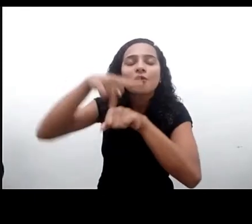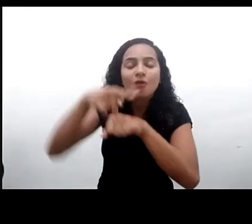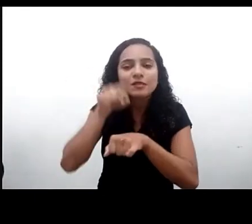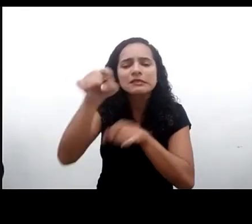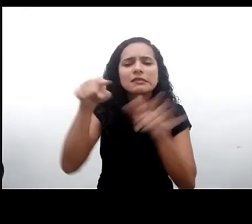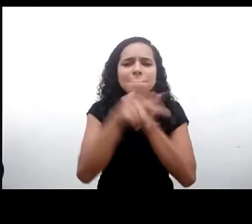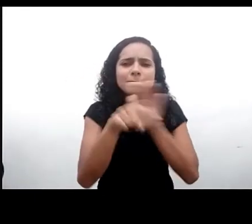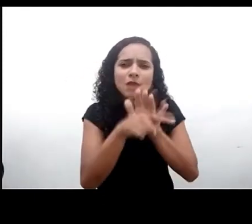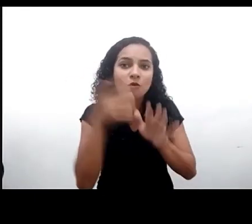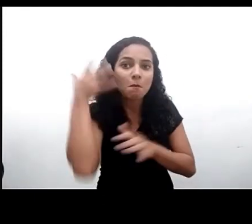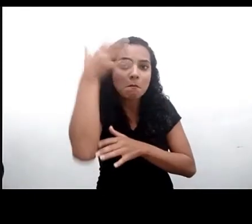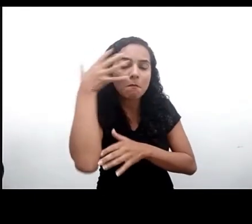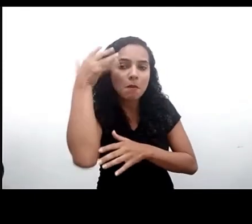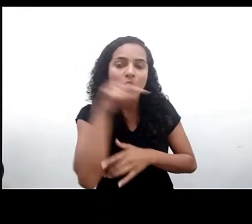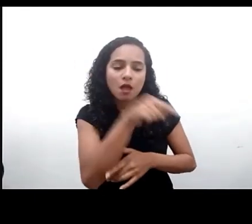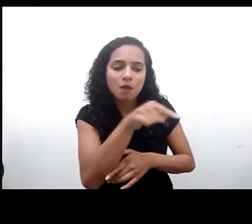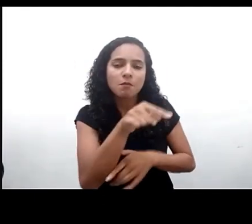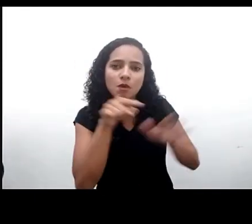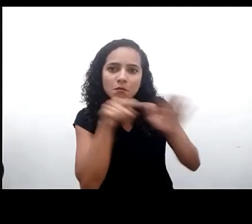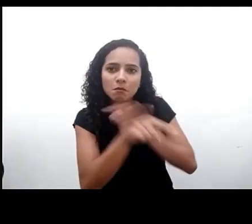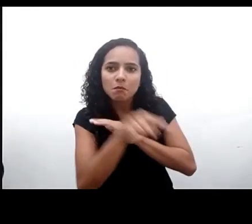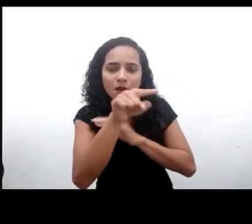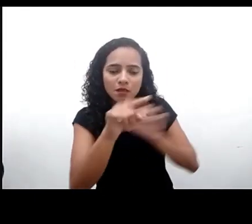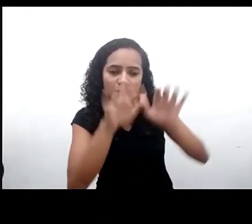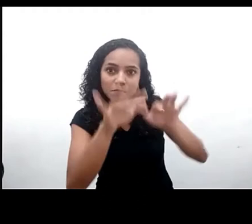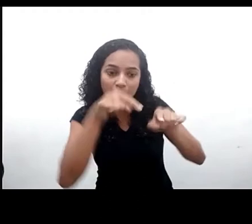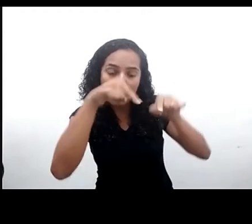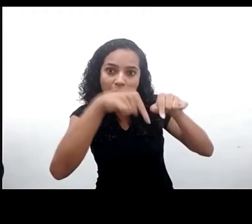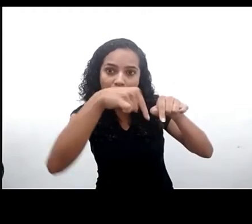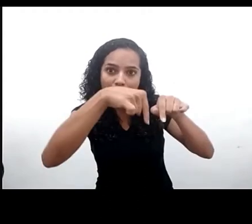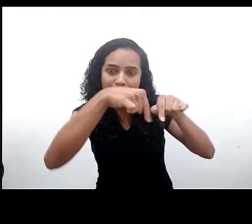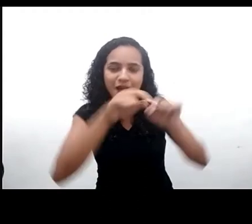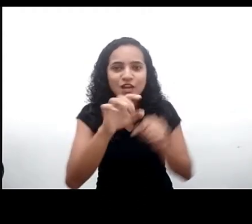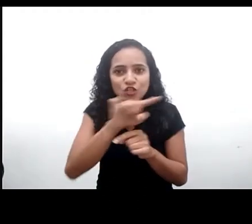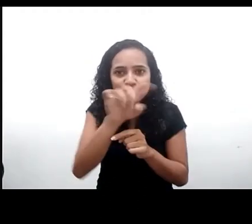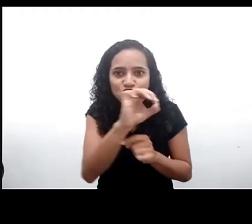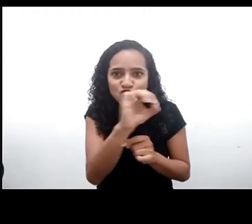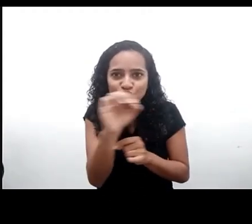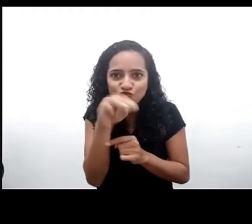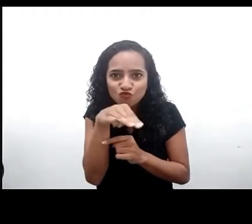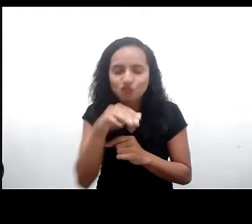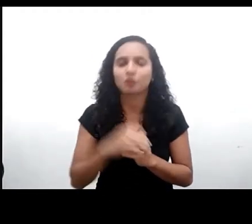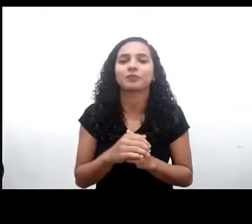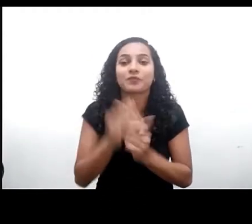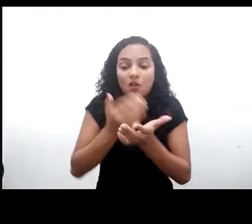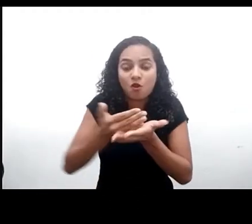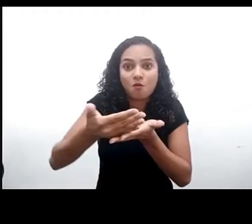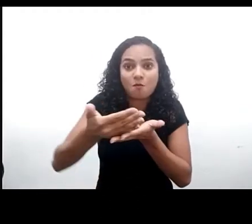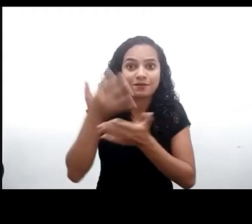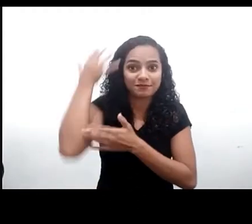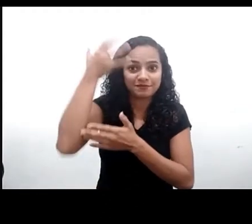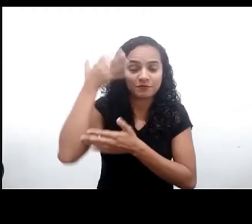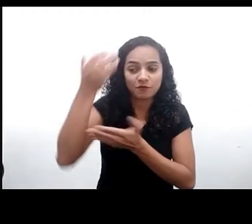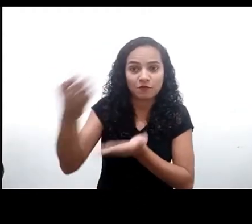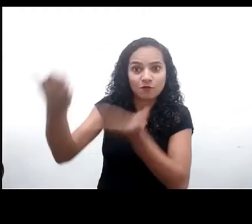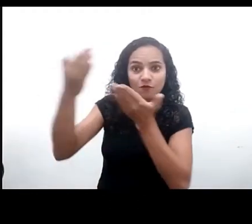sugerimos que utilizem o ícone de Q&A, que tem também aqui embaixo, na janelinha do Zoom. Agora, para dar início ao nosso evento, eu passo a palavra para